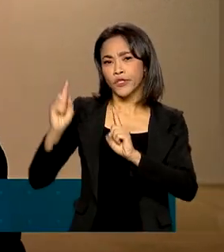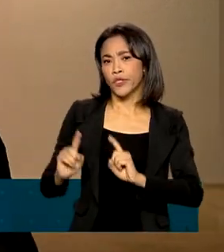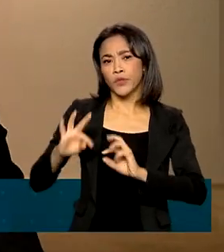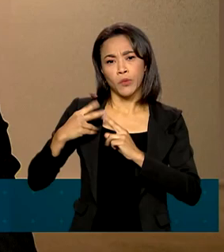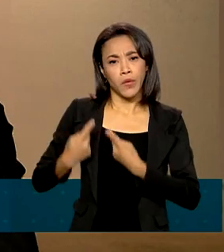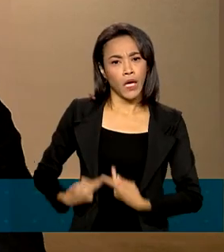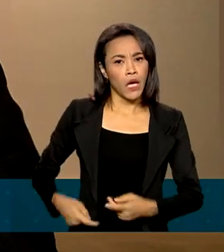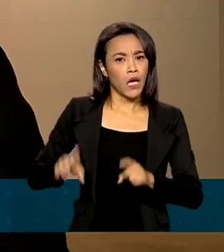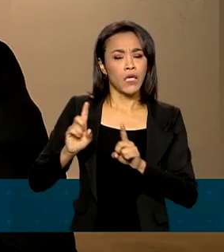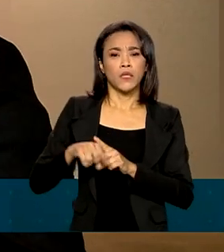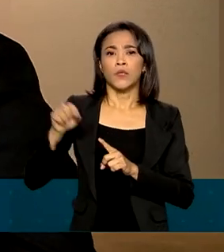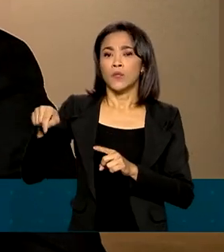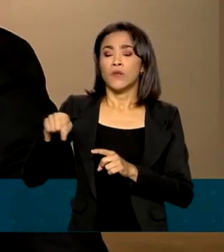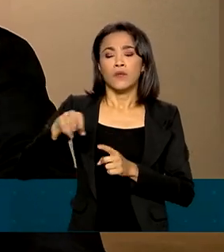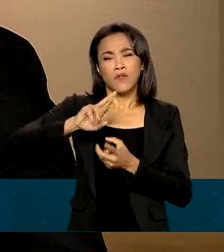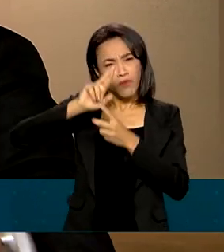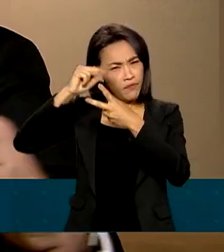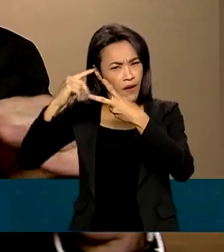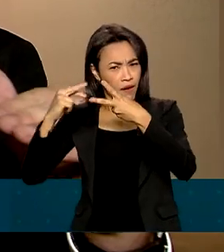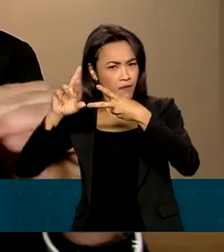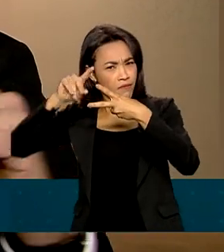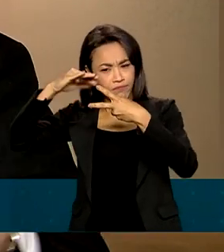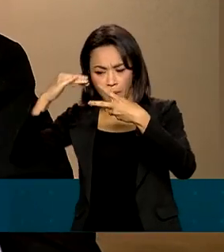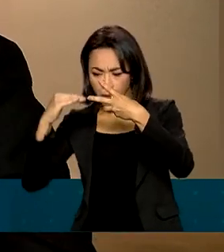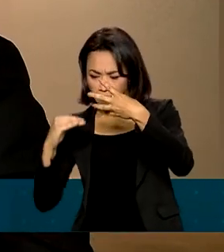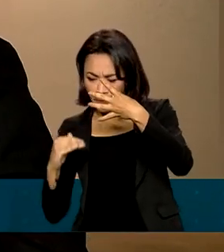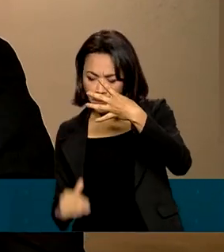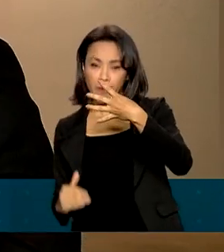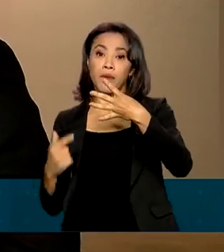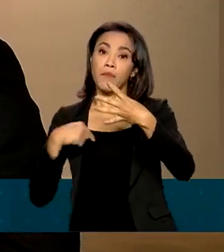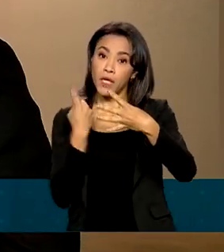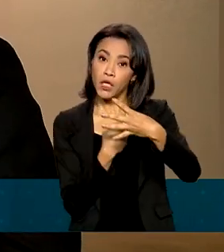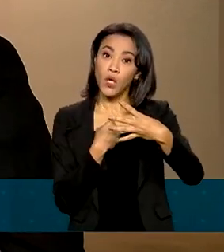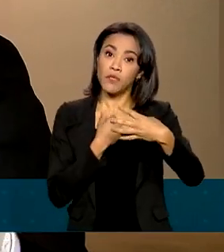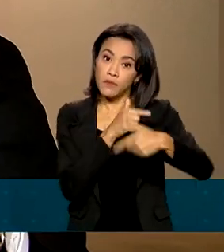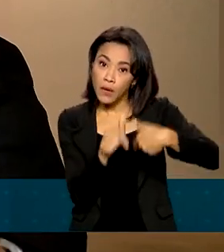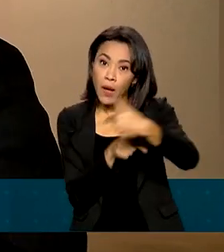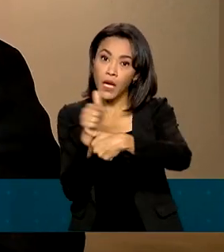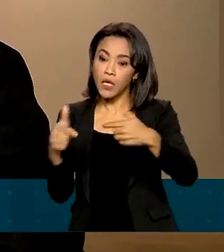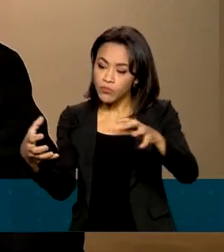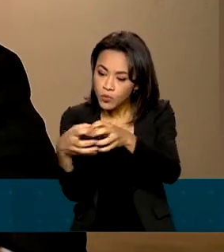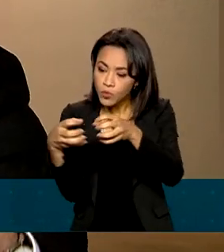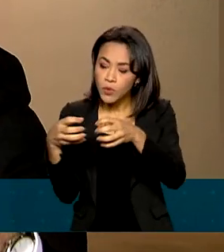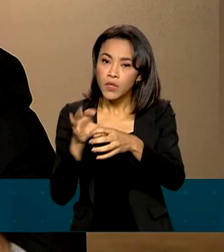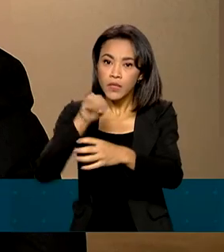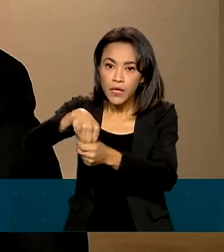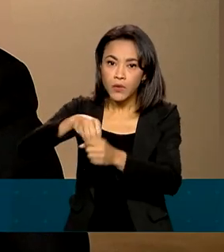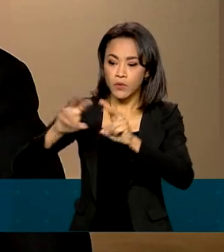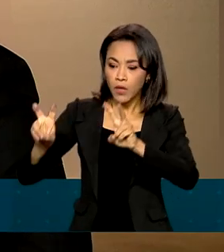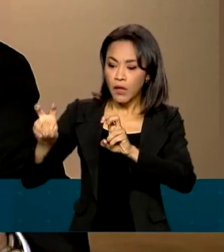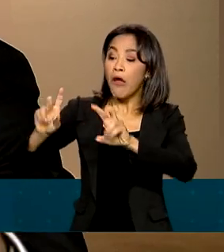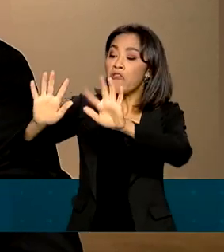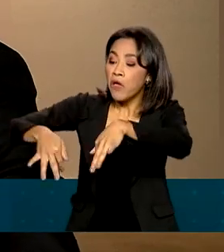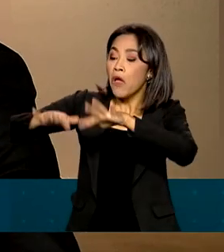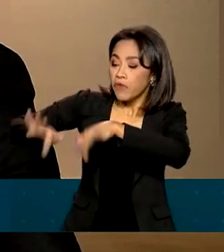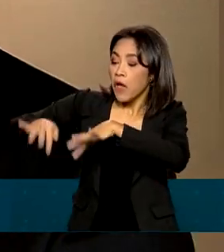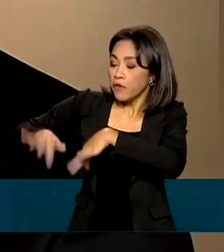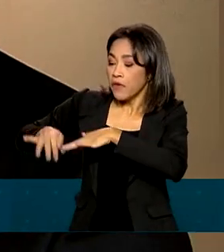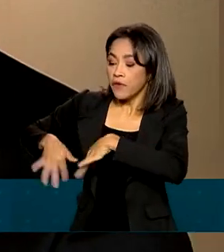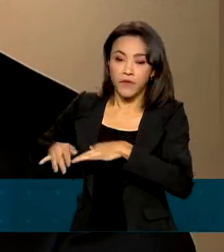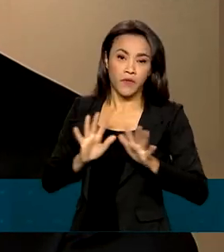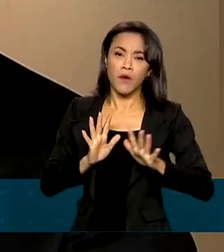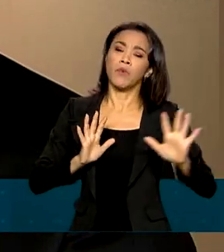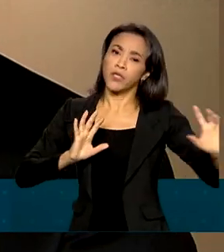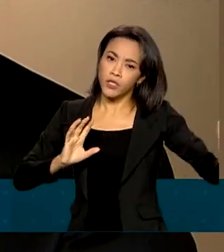governança, produtividade. Então, de trabalhar os comitês de forma paralela, de modo que nós não precisamos esperar um comitê terminar para começar o outro.